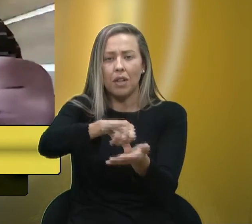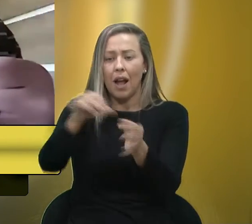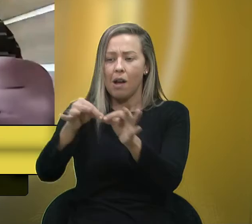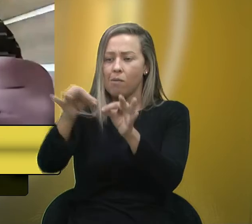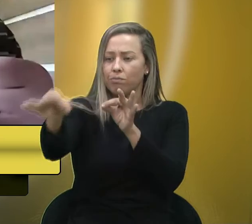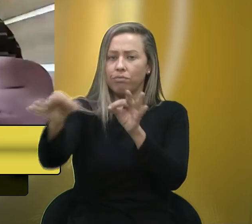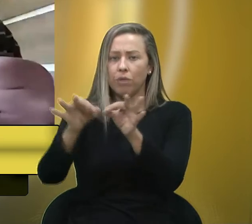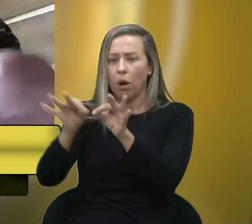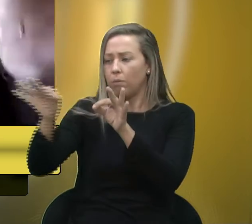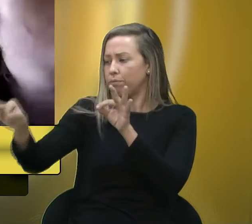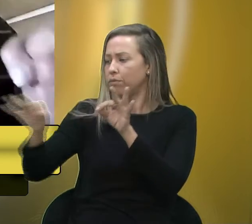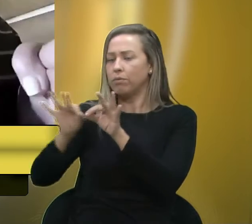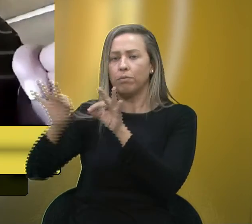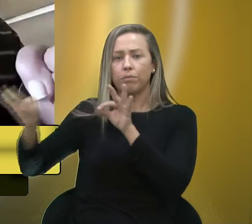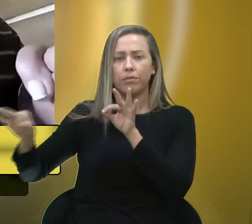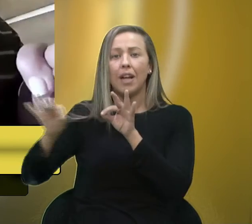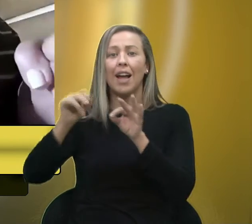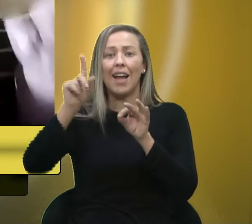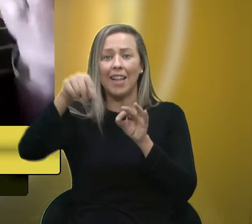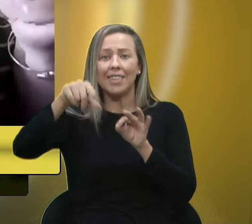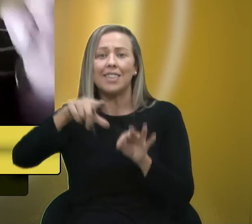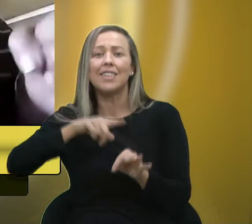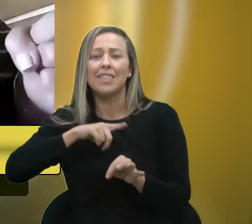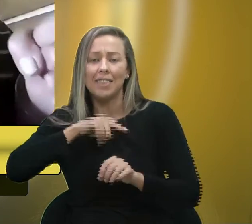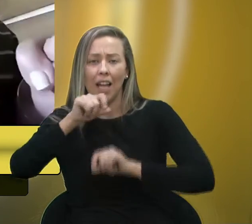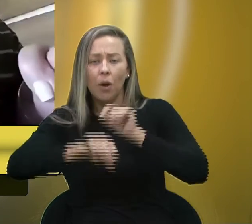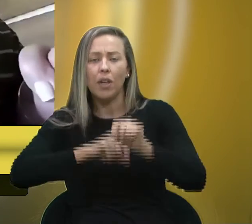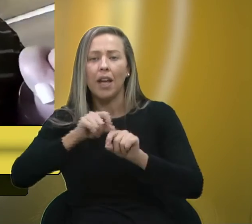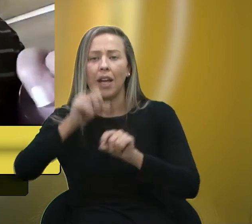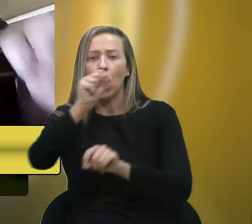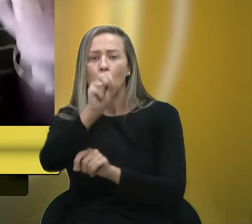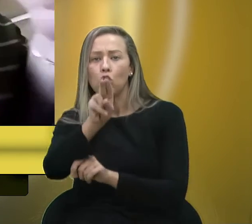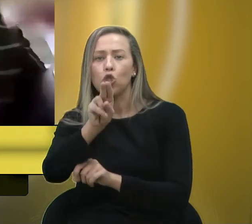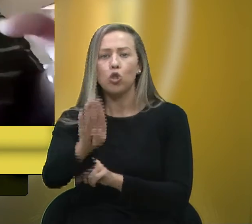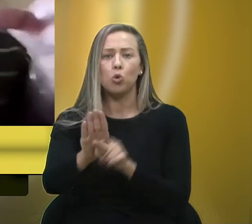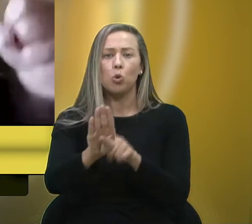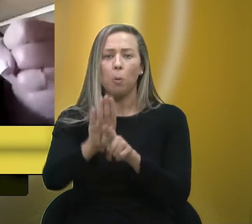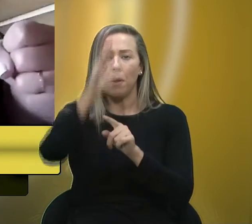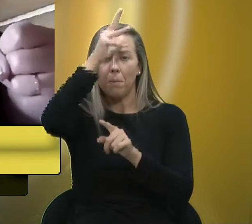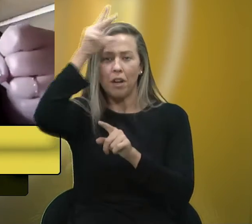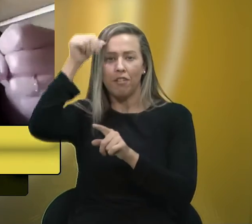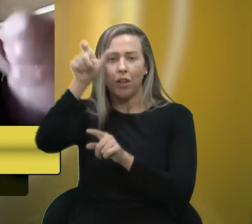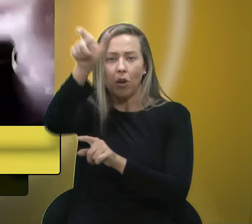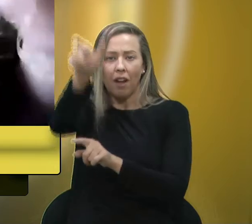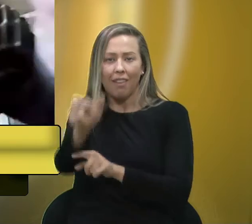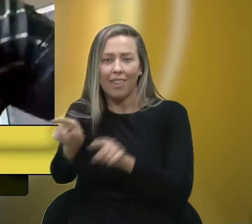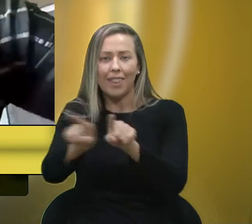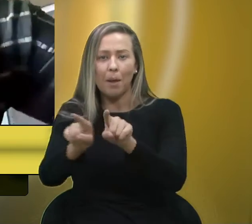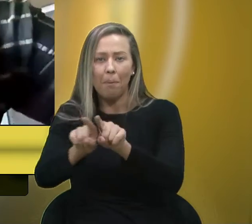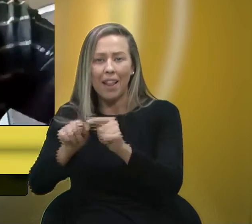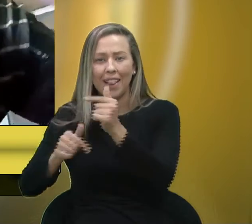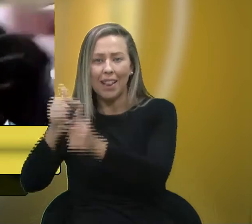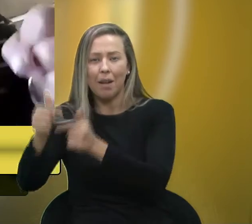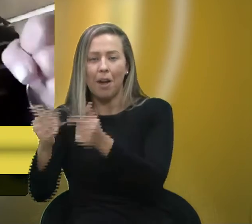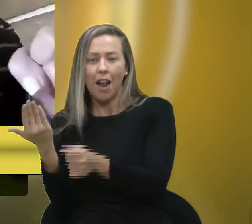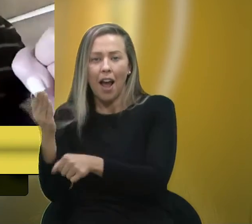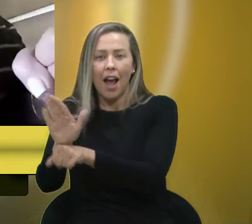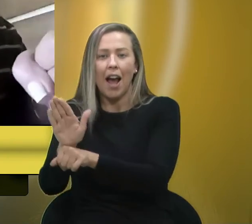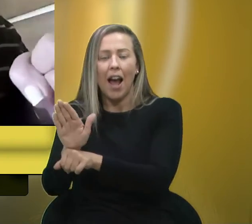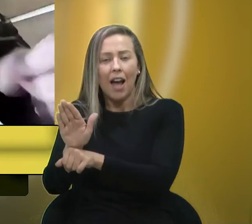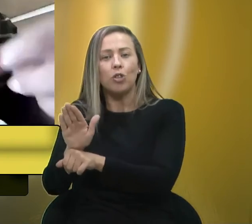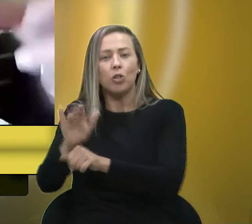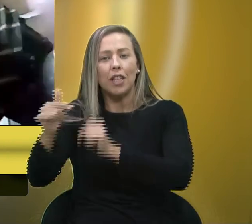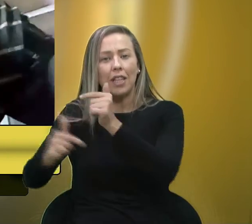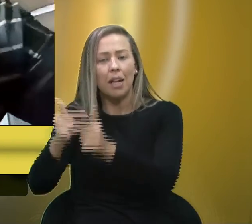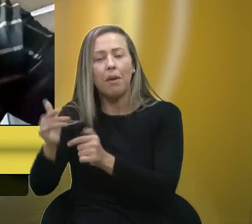de Caxias do Sul, terem as suas subprefeituras, os seus subprefeitos, os servidores que ali trabalham,